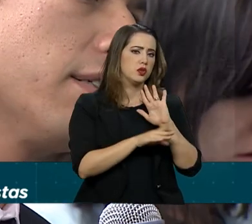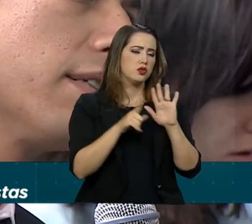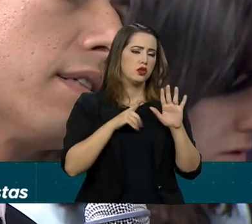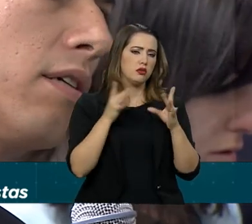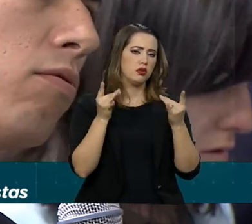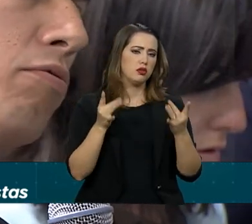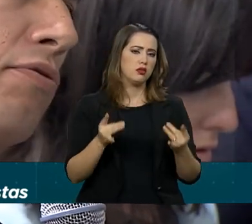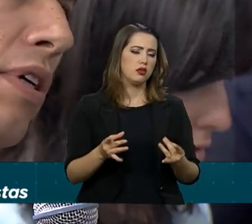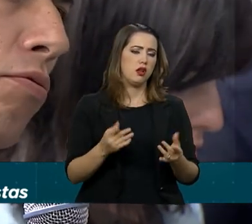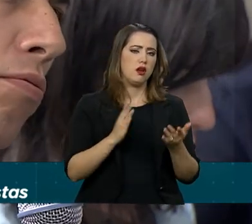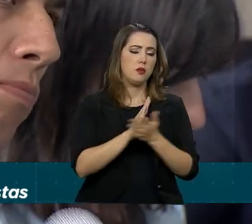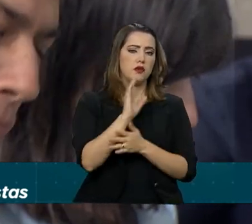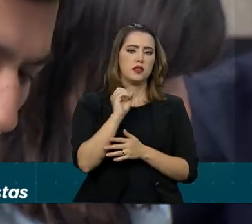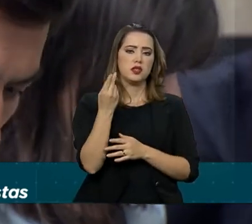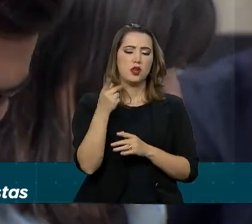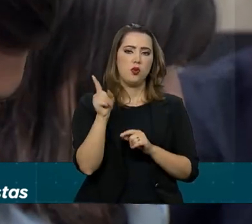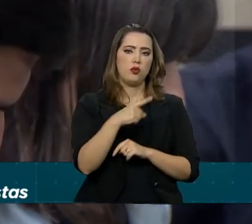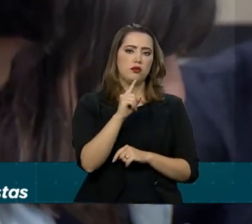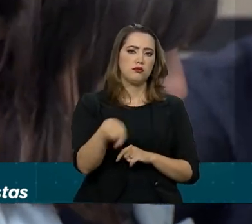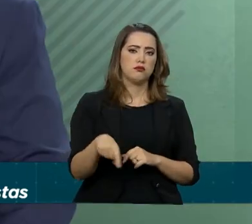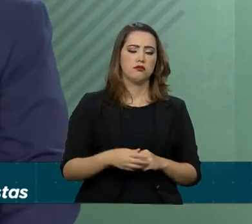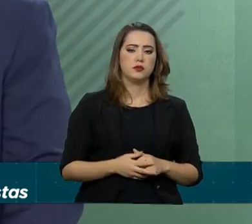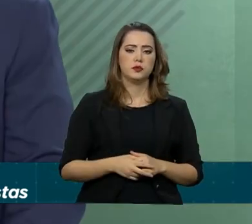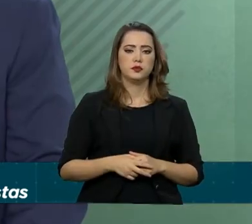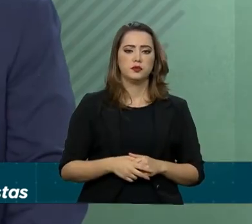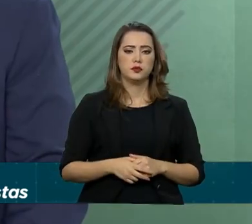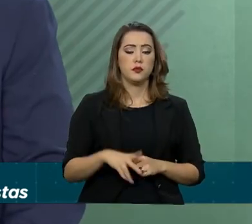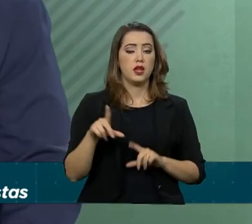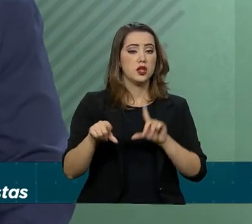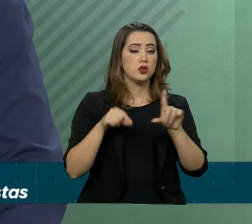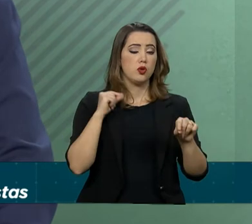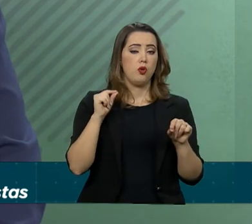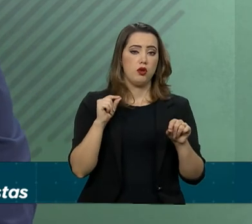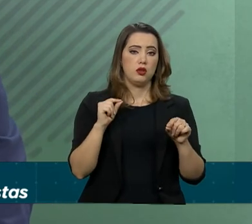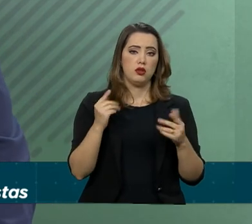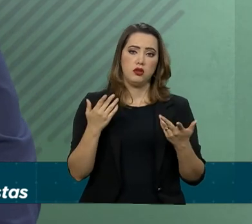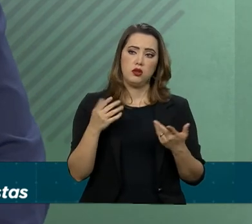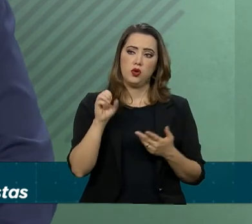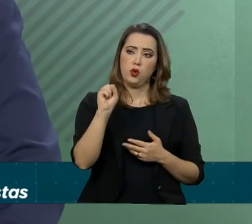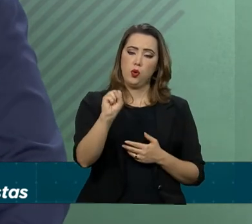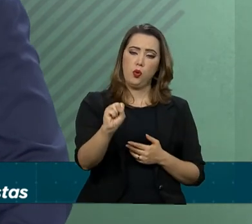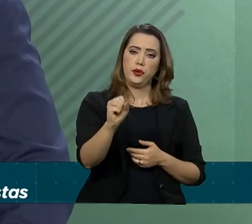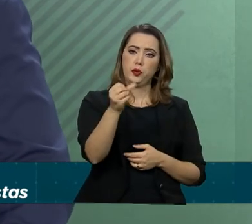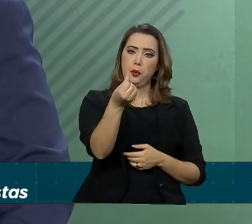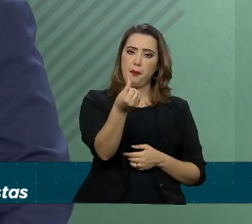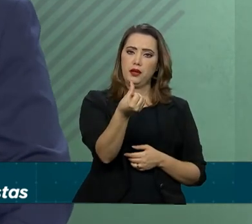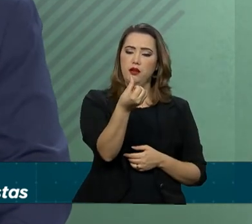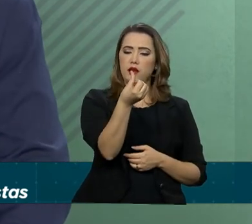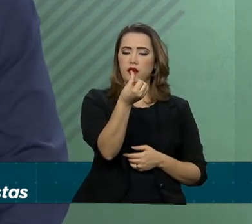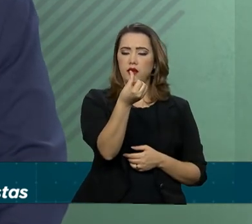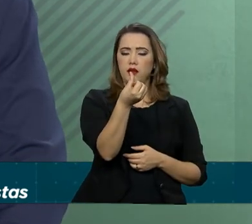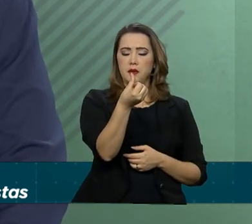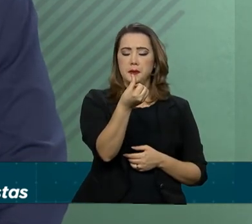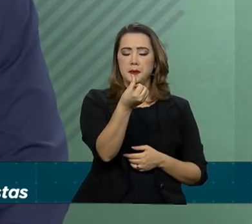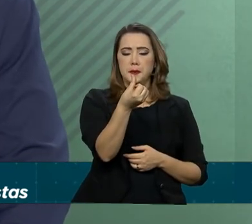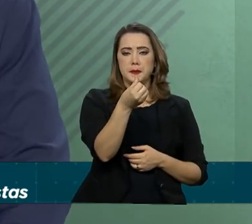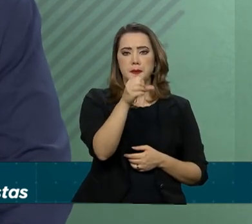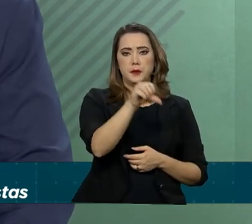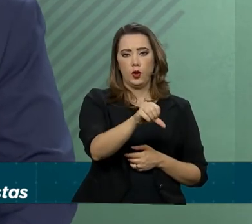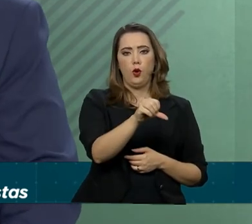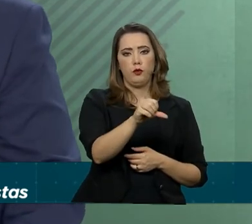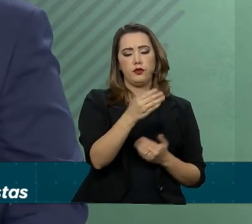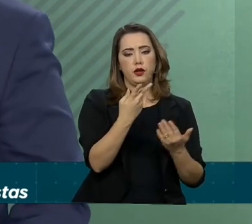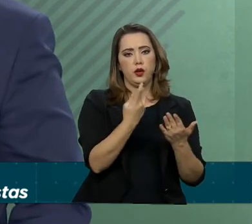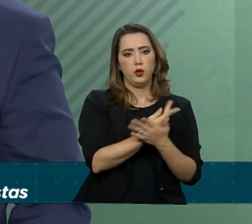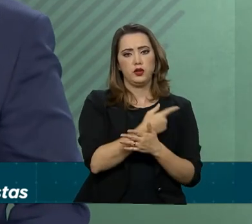destaque de sanção ou de veto. A definição com relação a 869 ocorrerá hoje e ela será